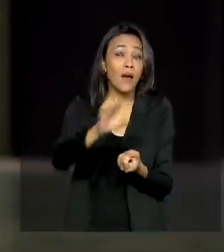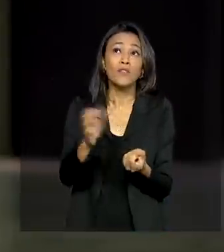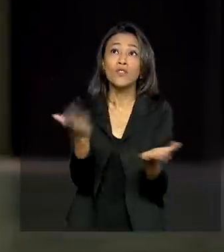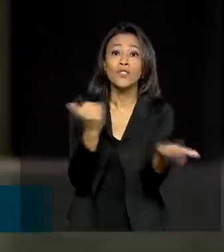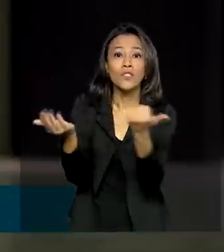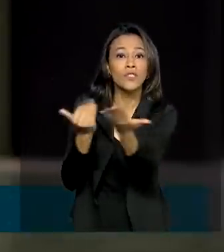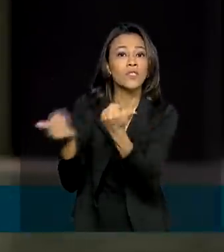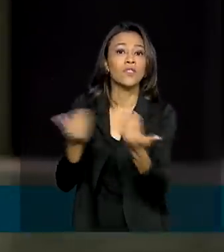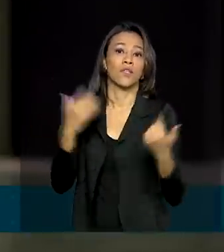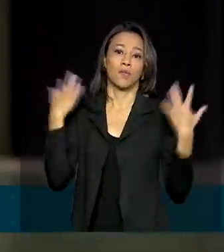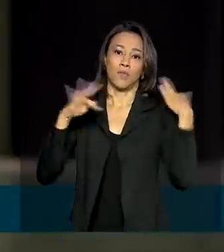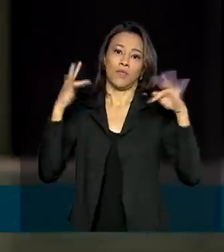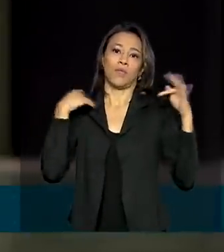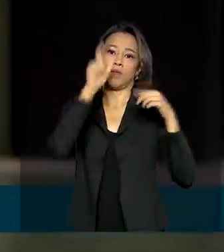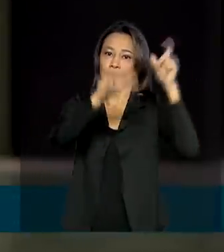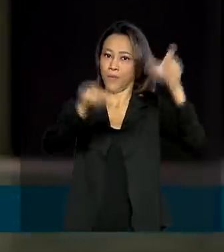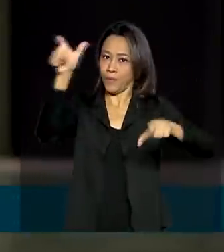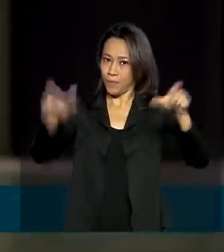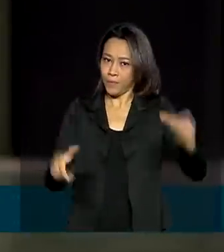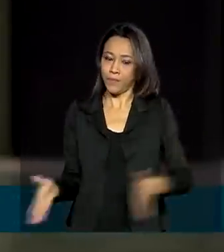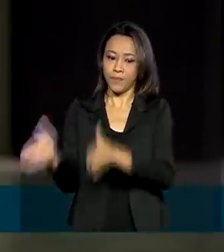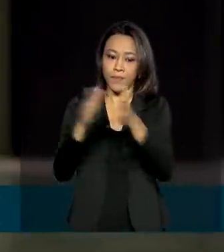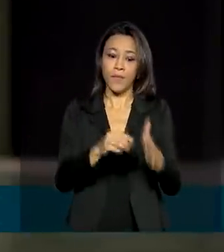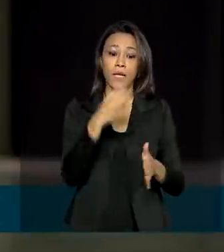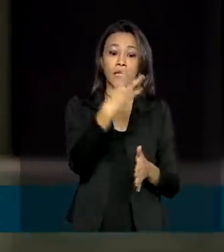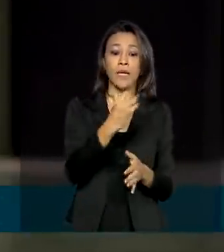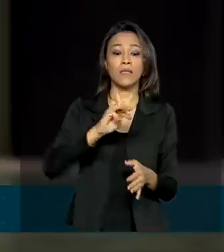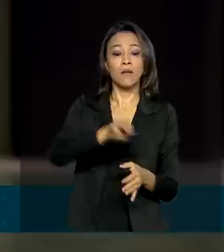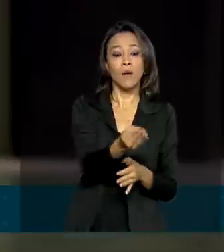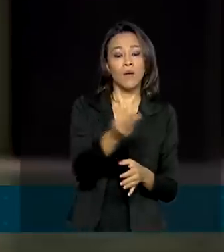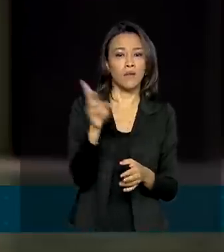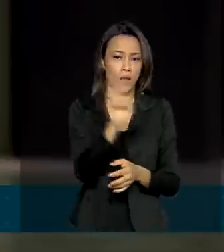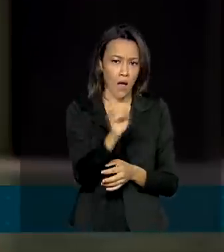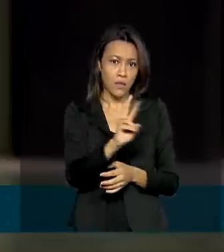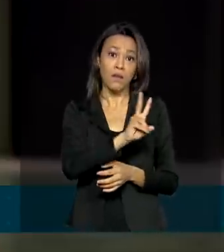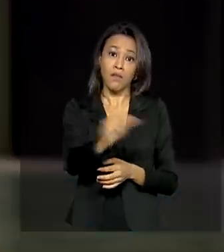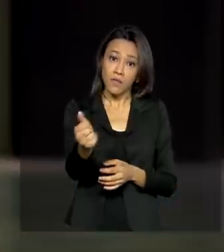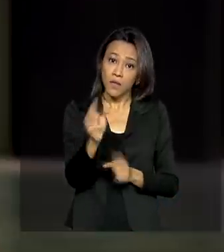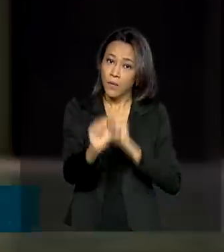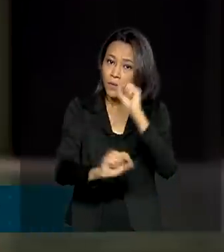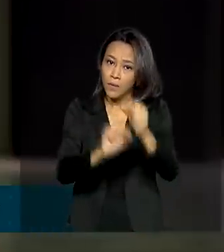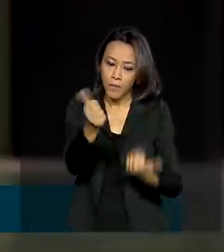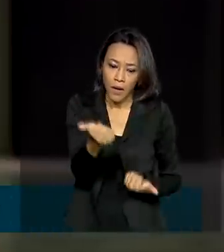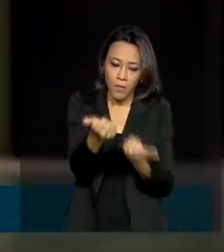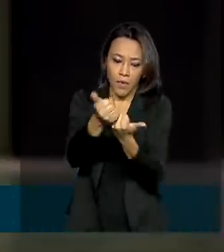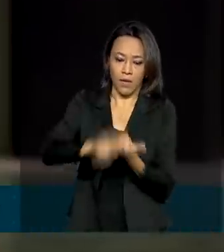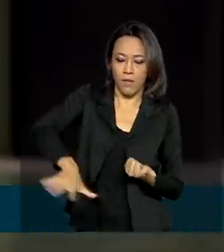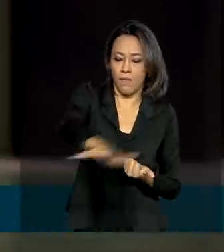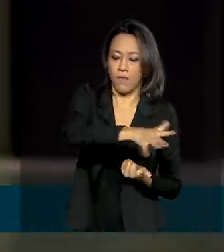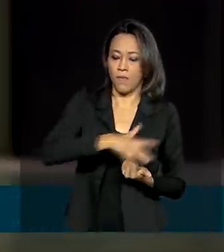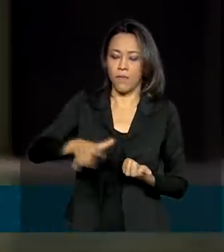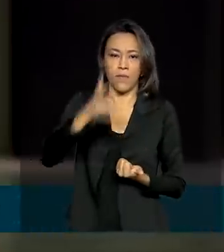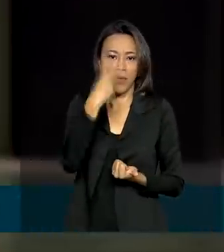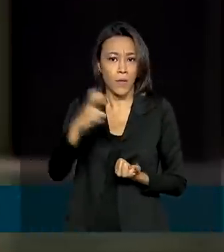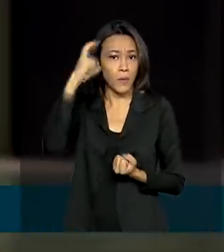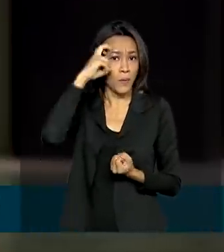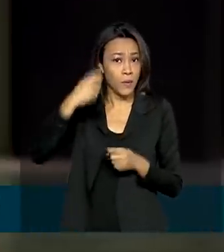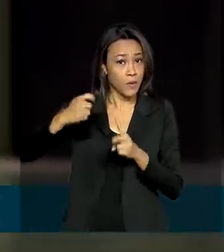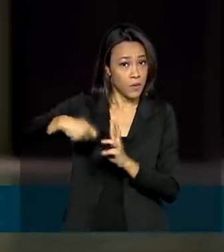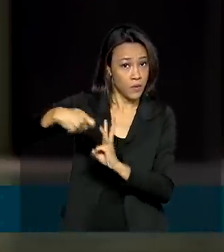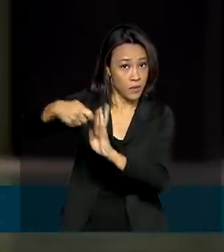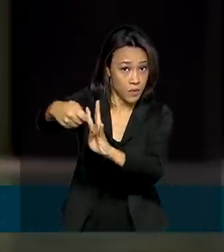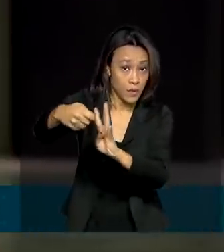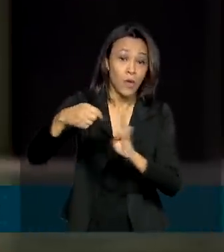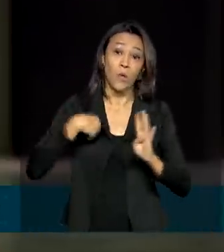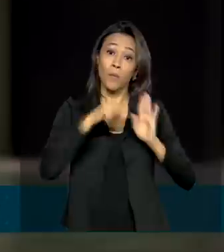Ministério do Turismo, 3 bilhões de reais serão destinados para auxiliar o setor da cultura nos próximos meses com a Lei